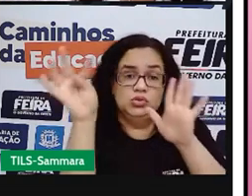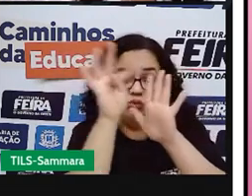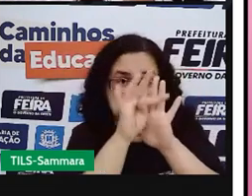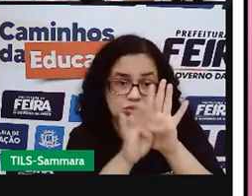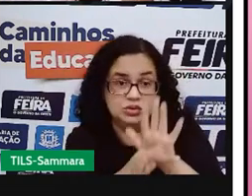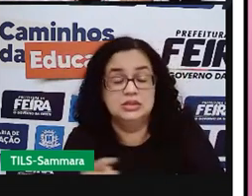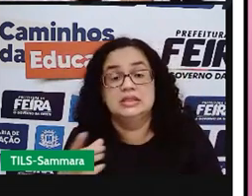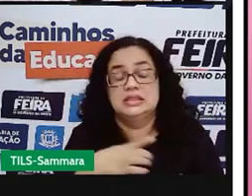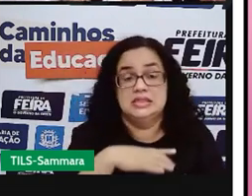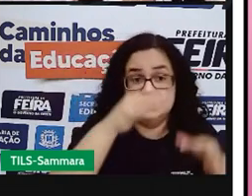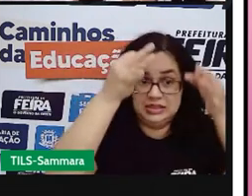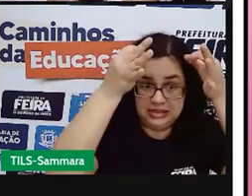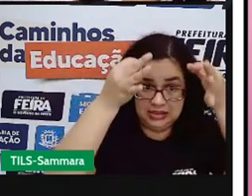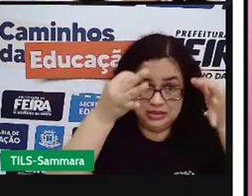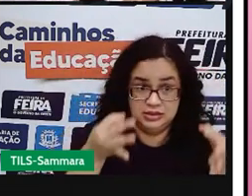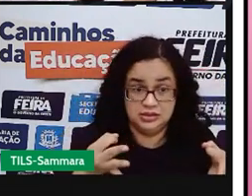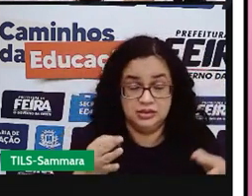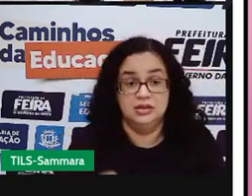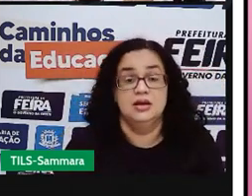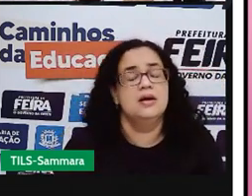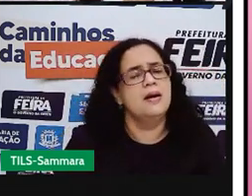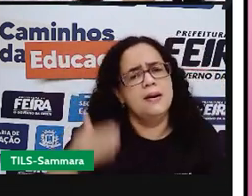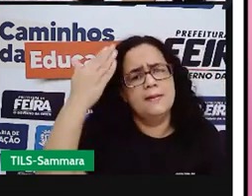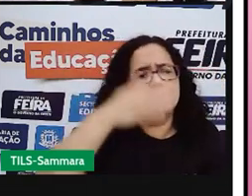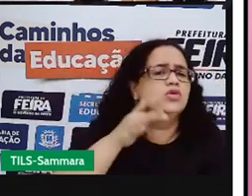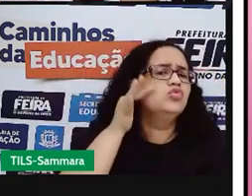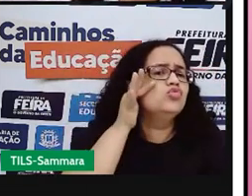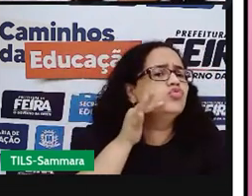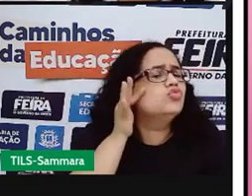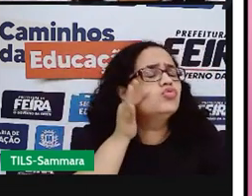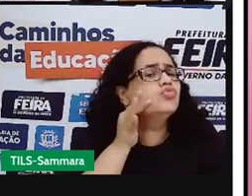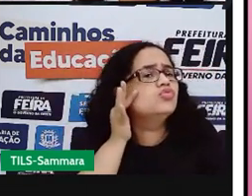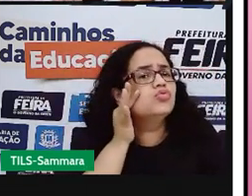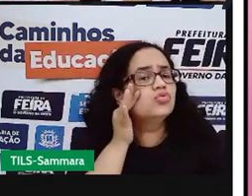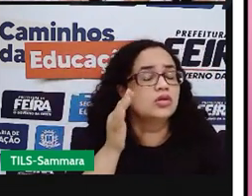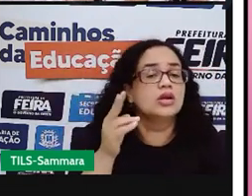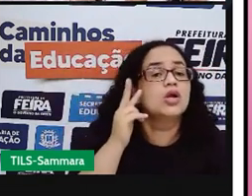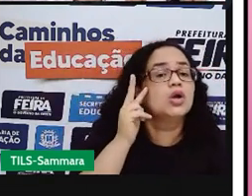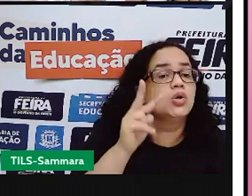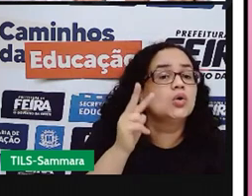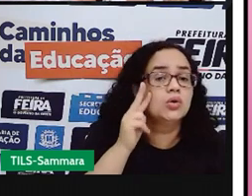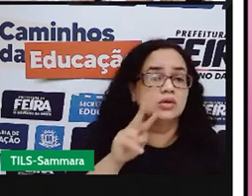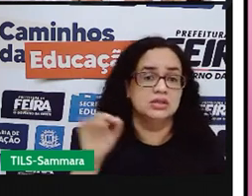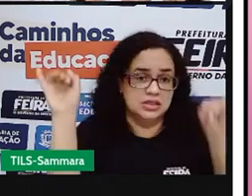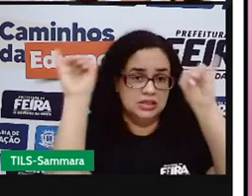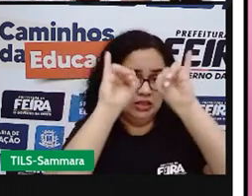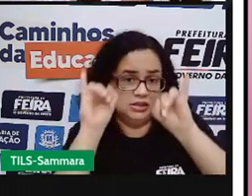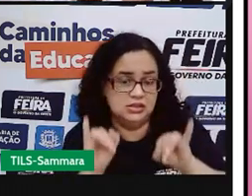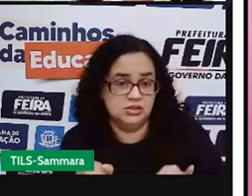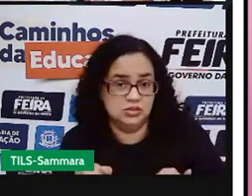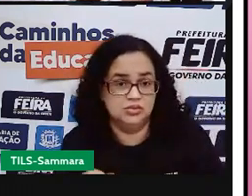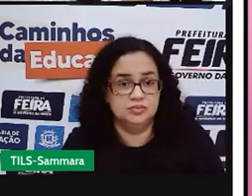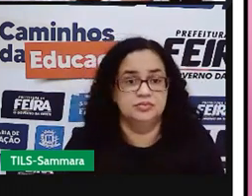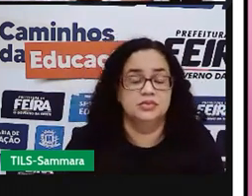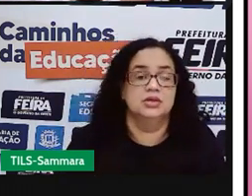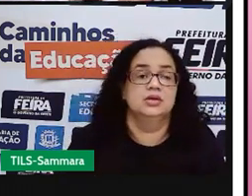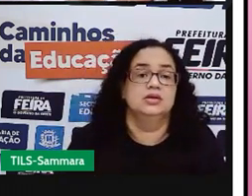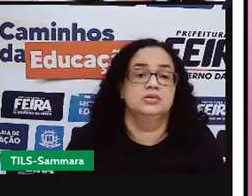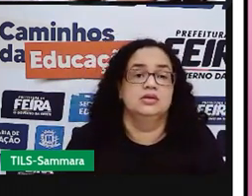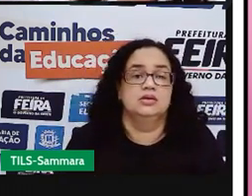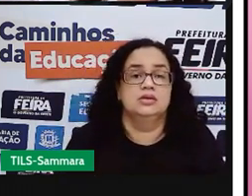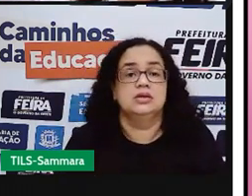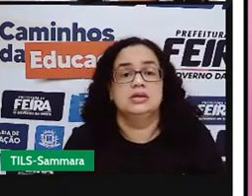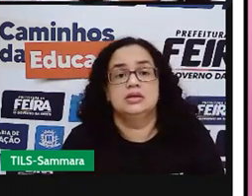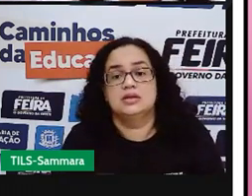está correto. Prove dessa fruta. Aí você olha, tem o desenho do saquinho do produto.